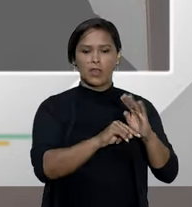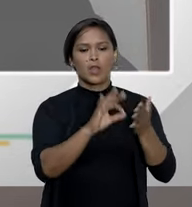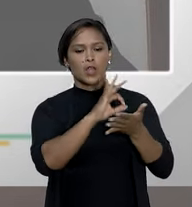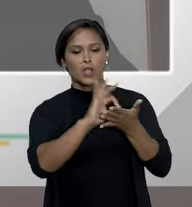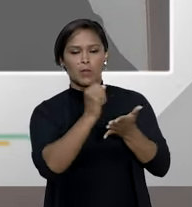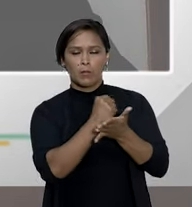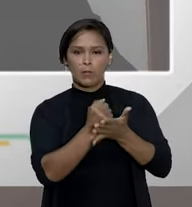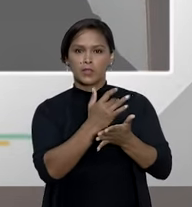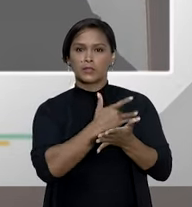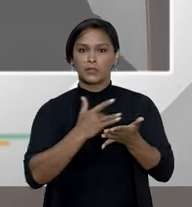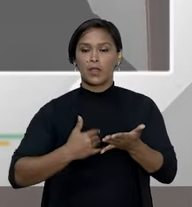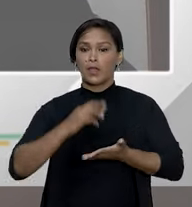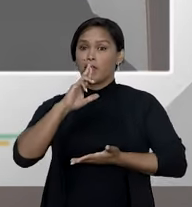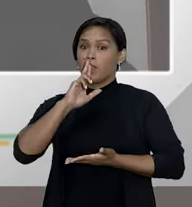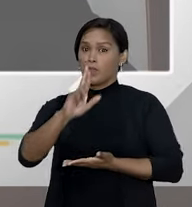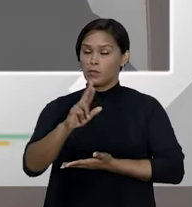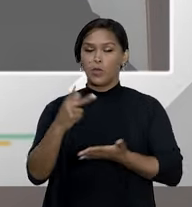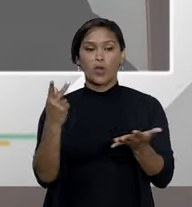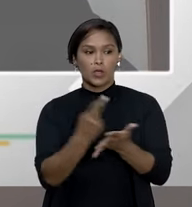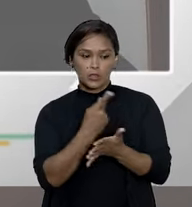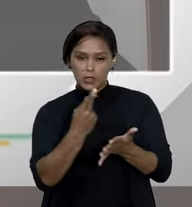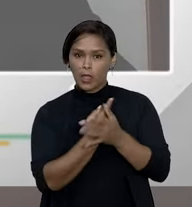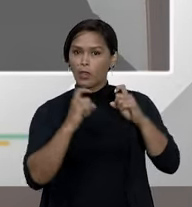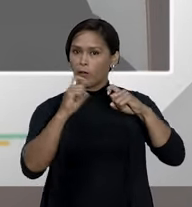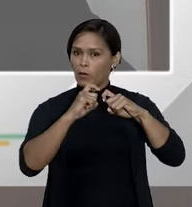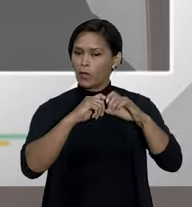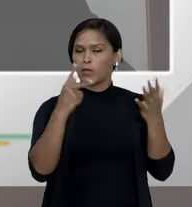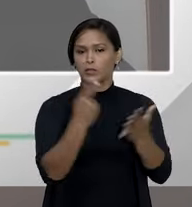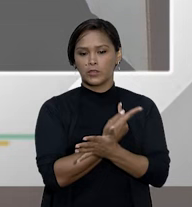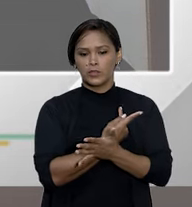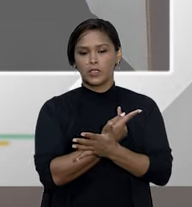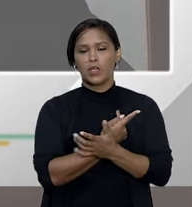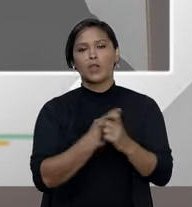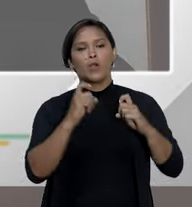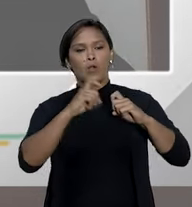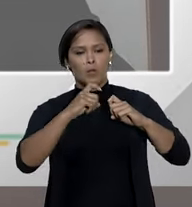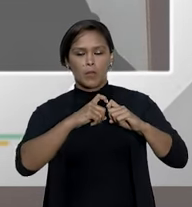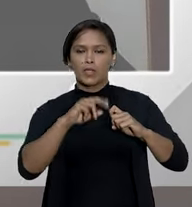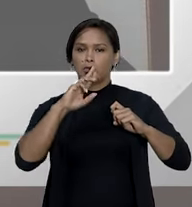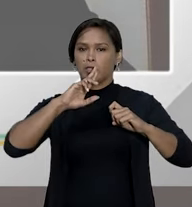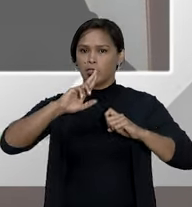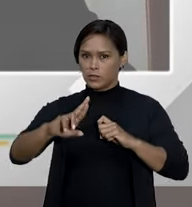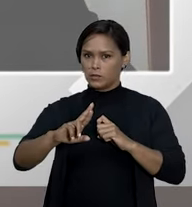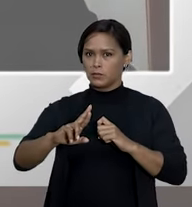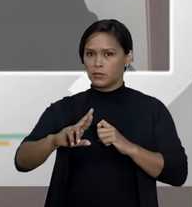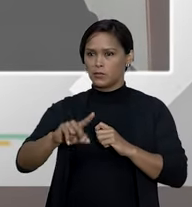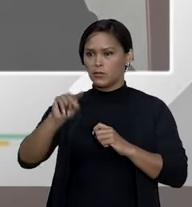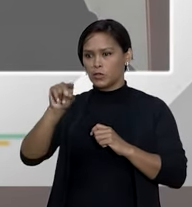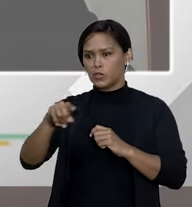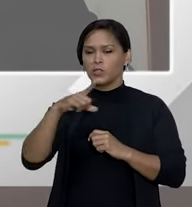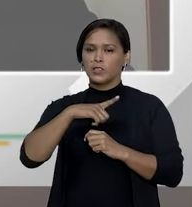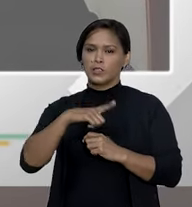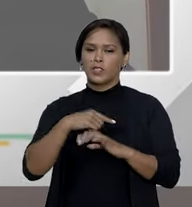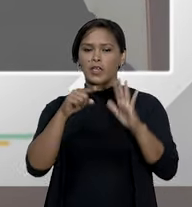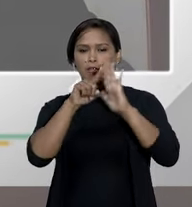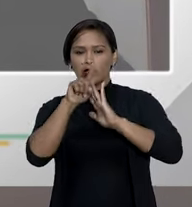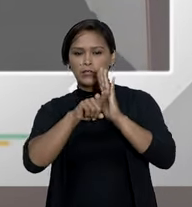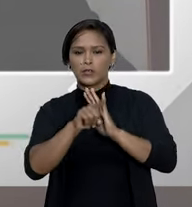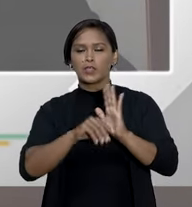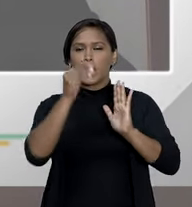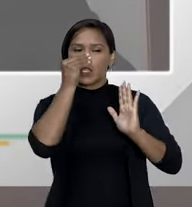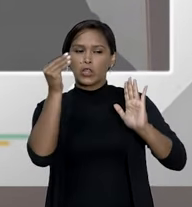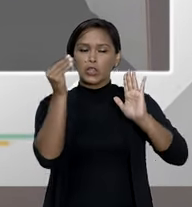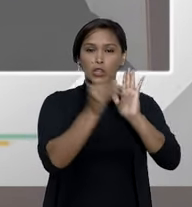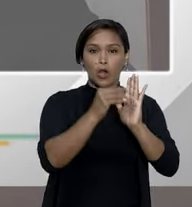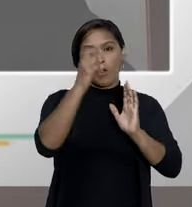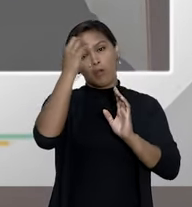respondem se houver erro médico o médico responde subjetivamente tem que se aferir dolo culpa